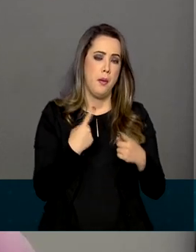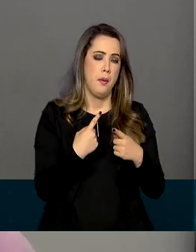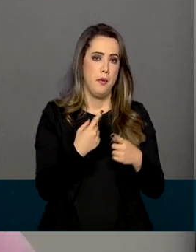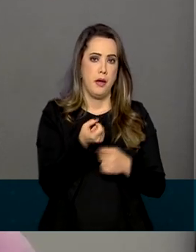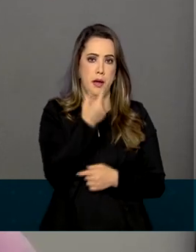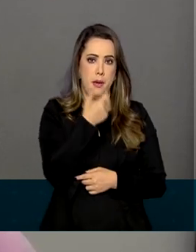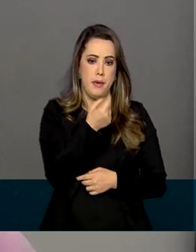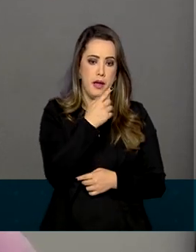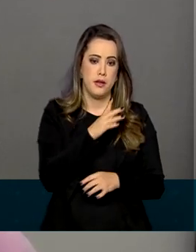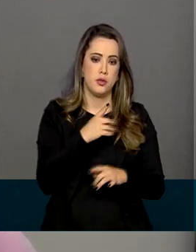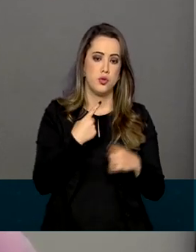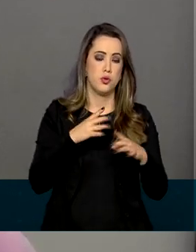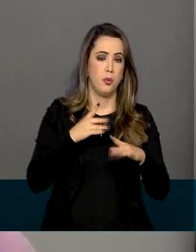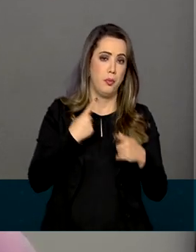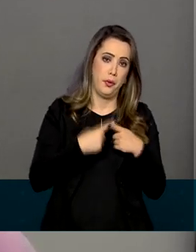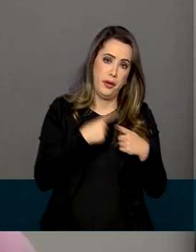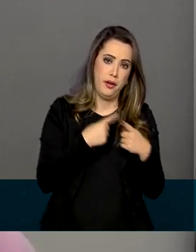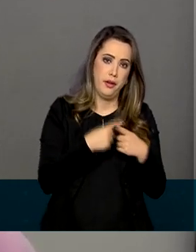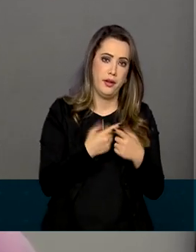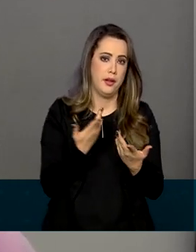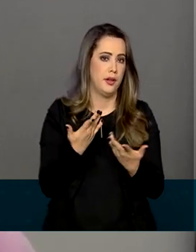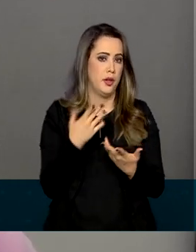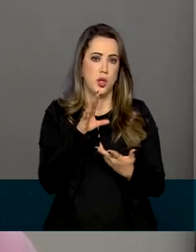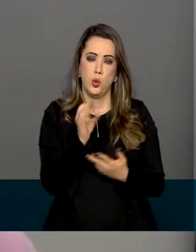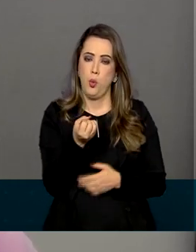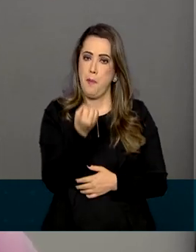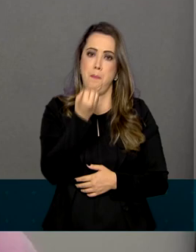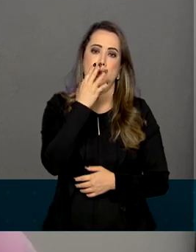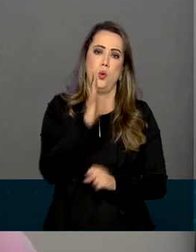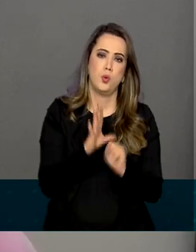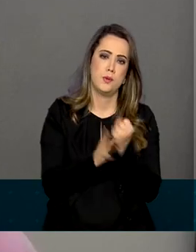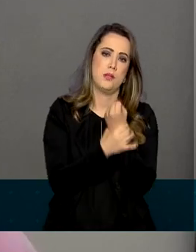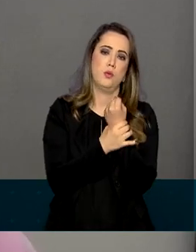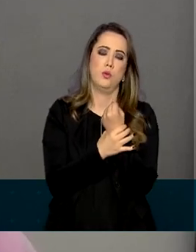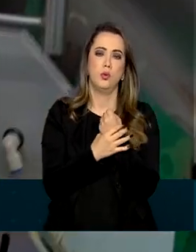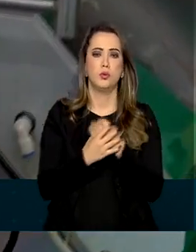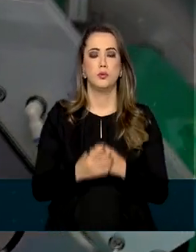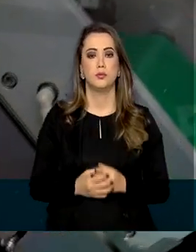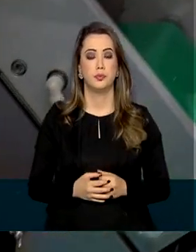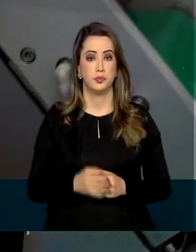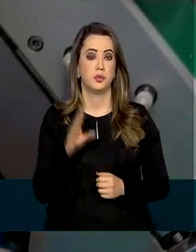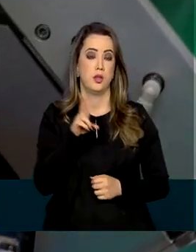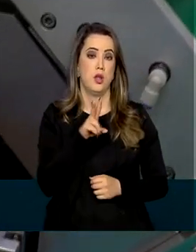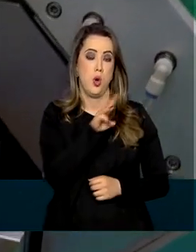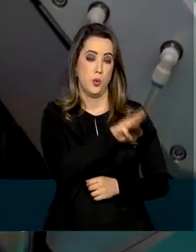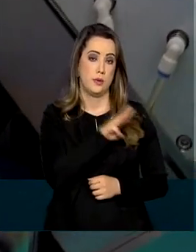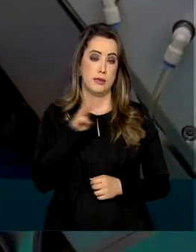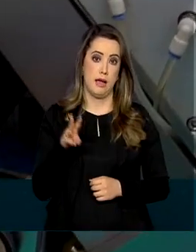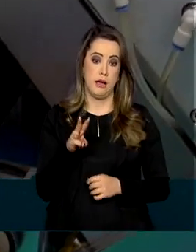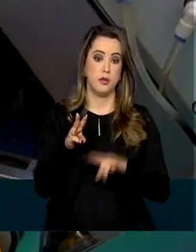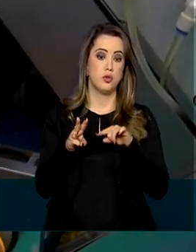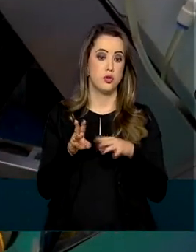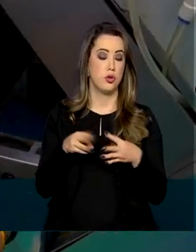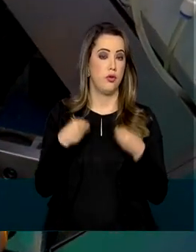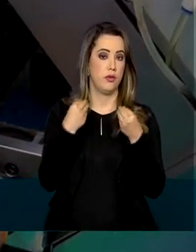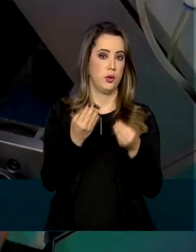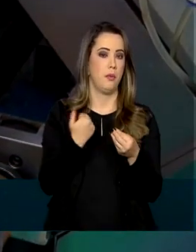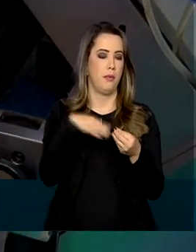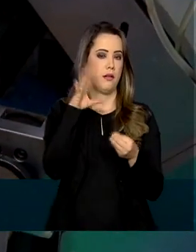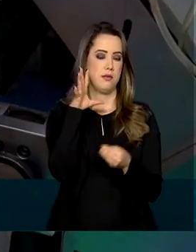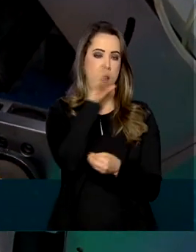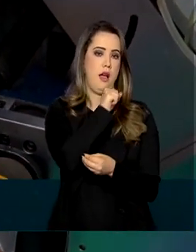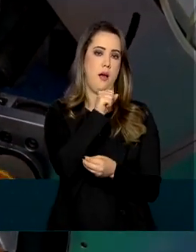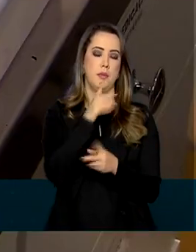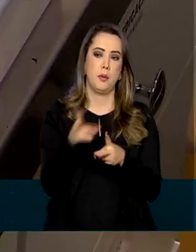medicamentos, evidentemente, que não têm um bom nível de segurança. O Vigimed trouxe mais agilidade